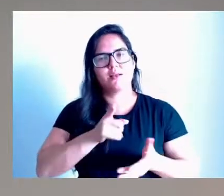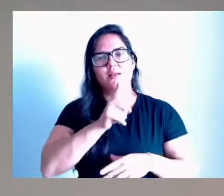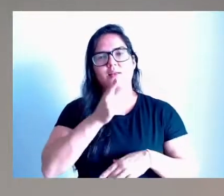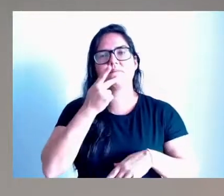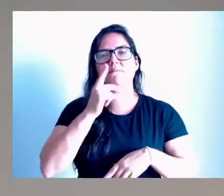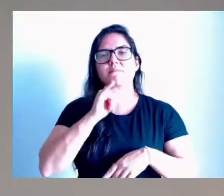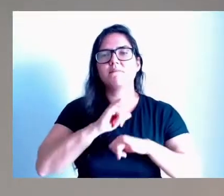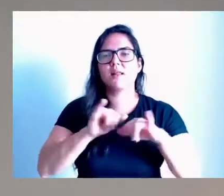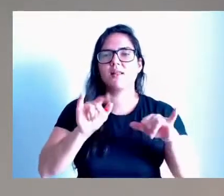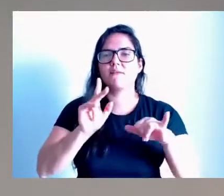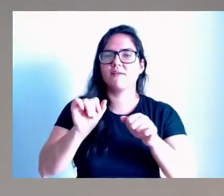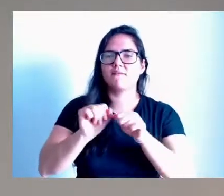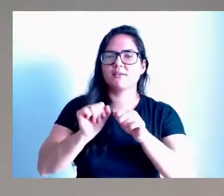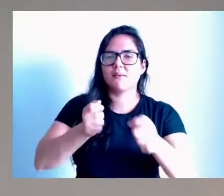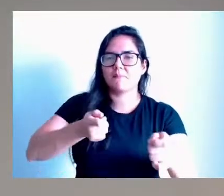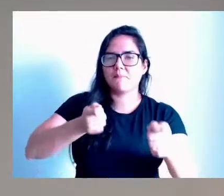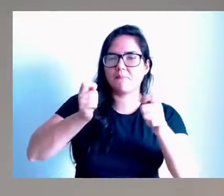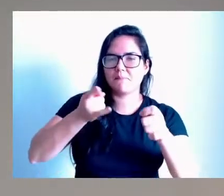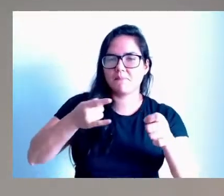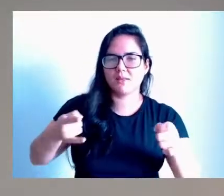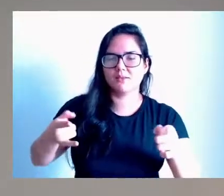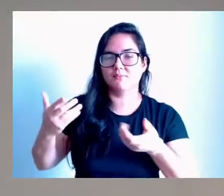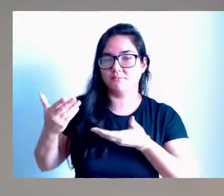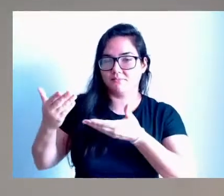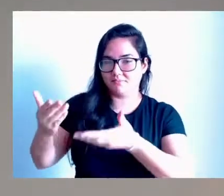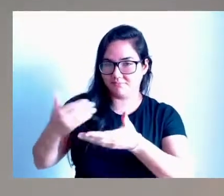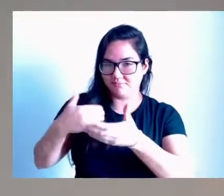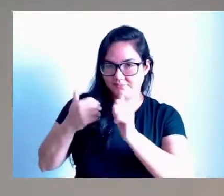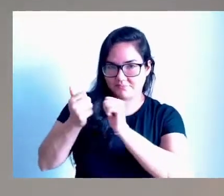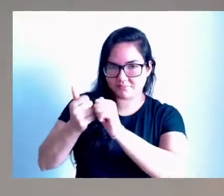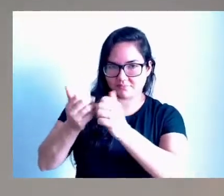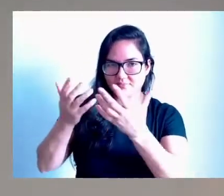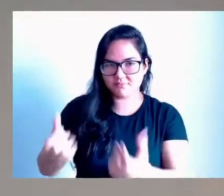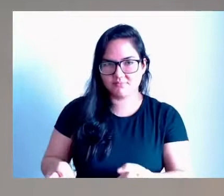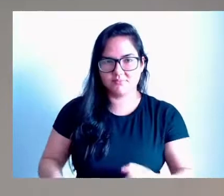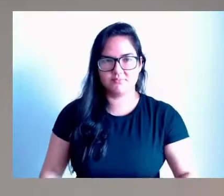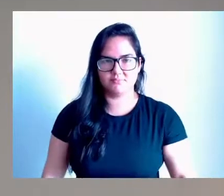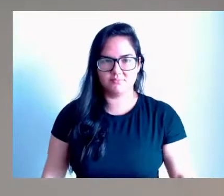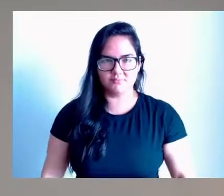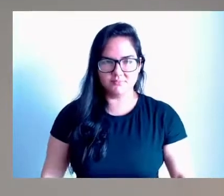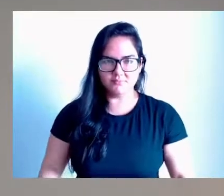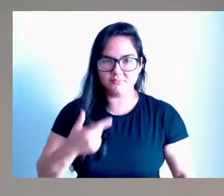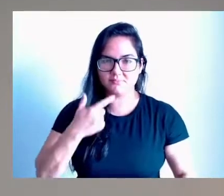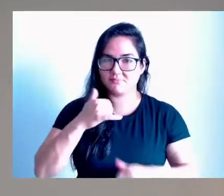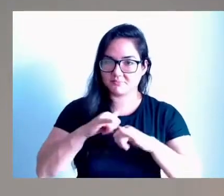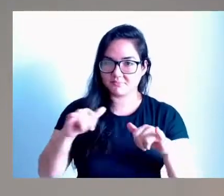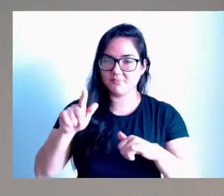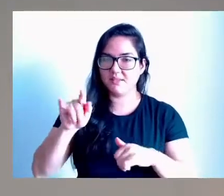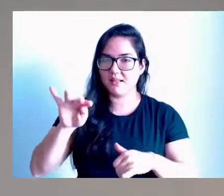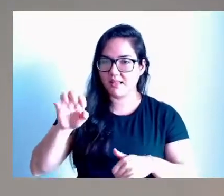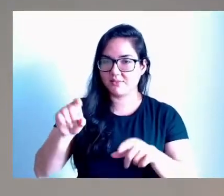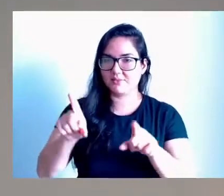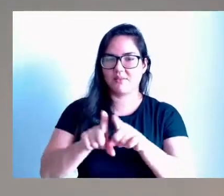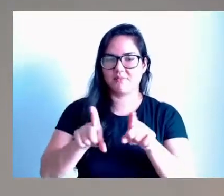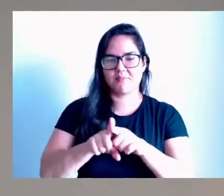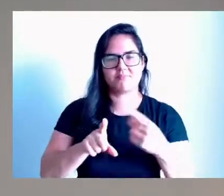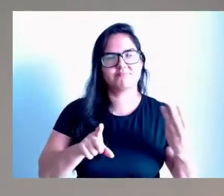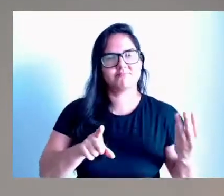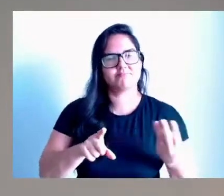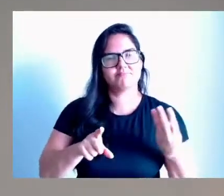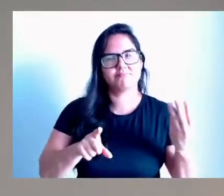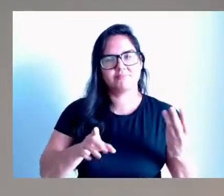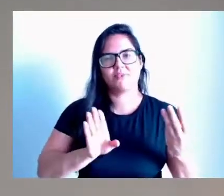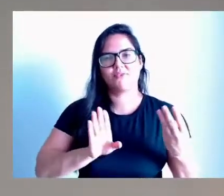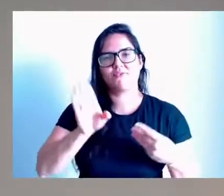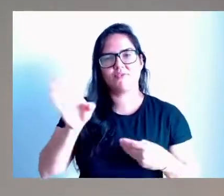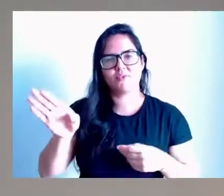pescaria agora, aproveitar que está de férias aqui, me convidou para ir junto. E falou que o gato também estava para ir. Então, foi eu o gato e o Paulo Baga numa bateira